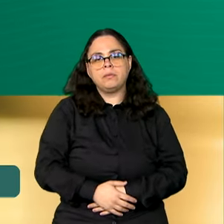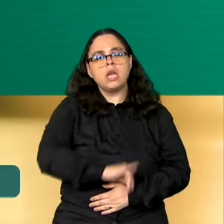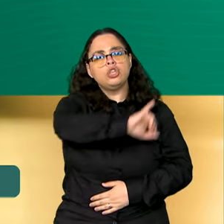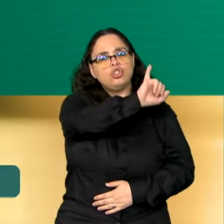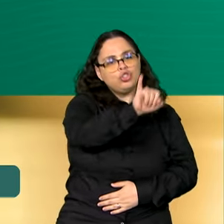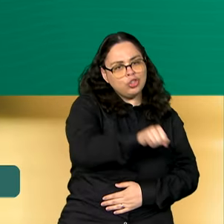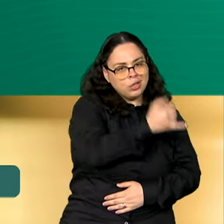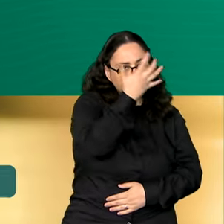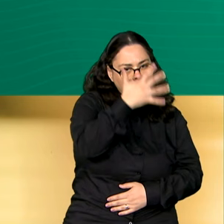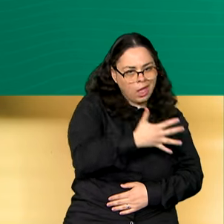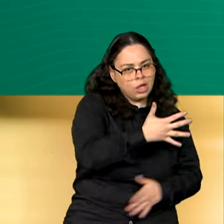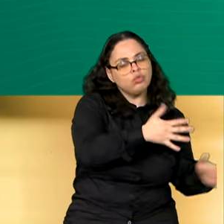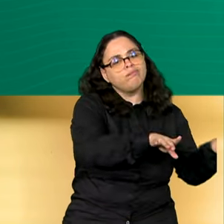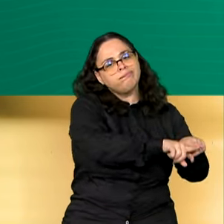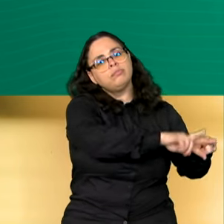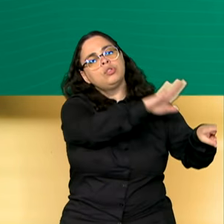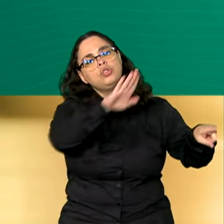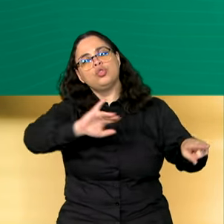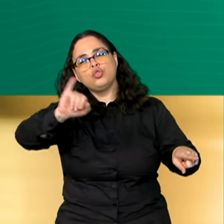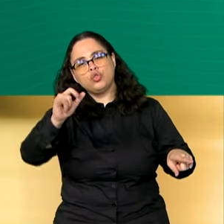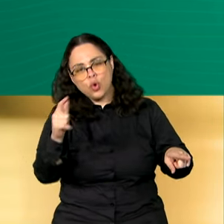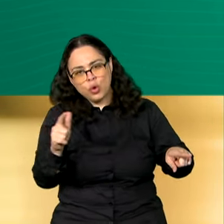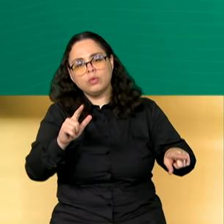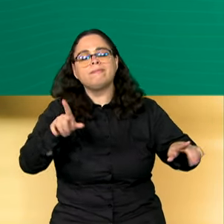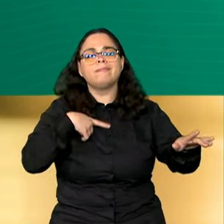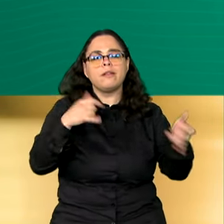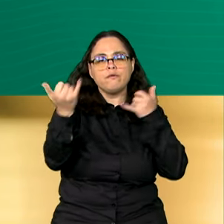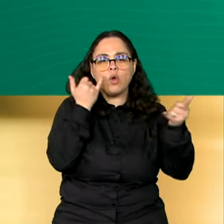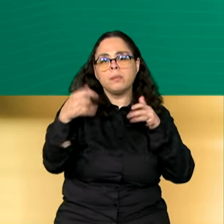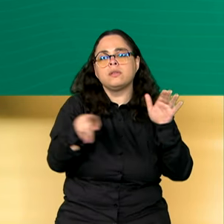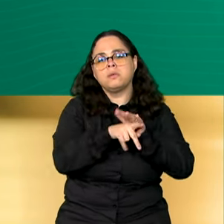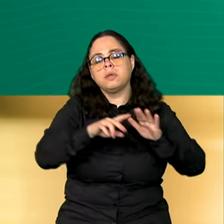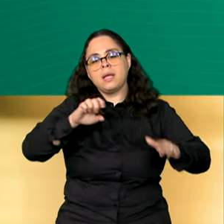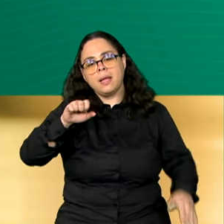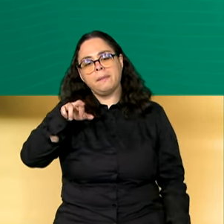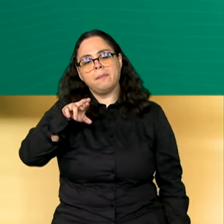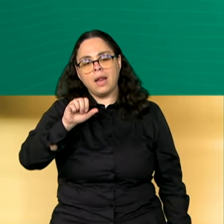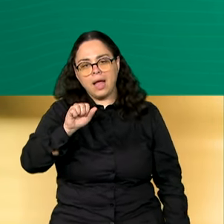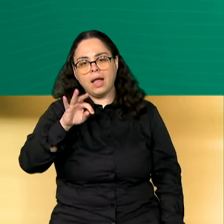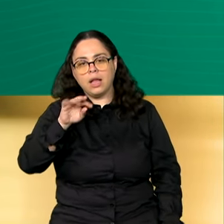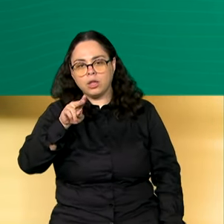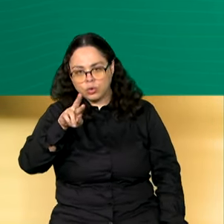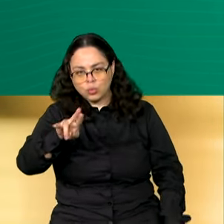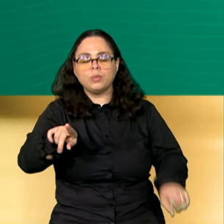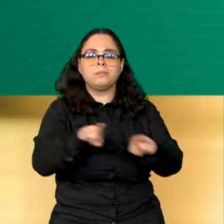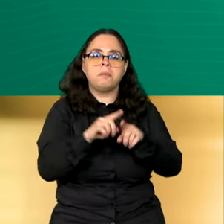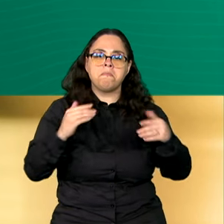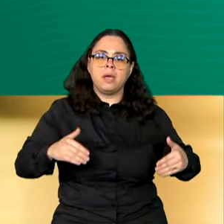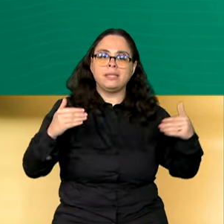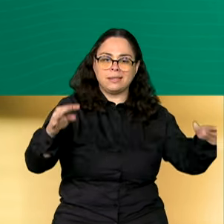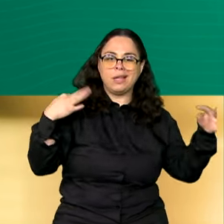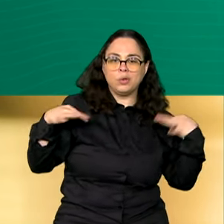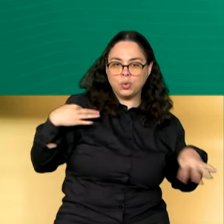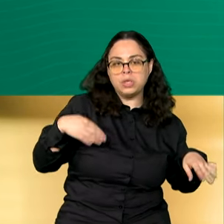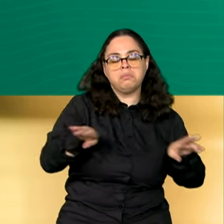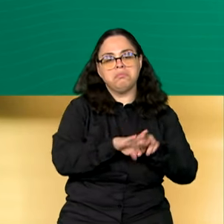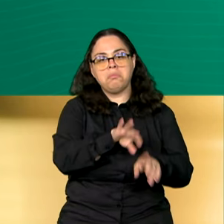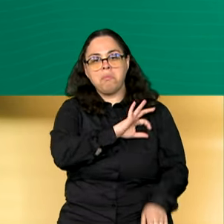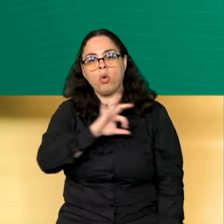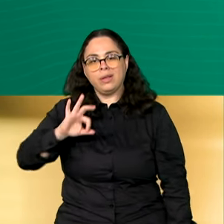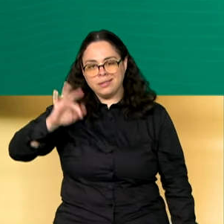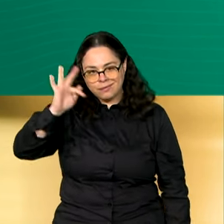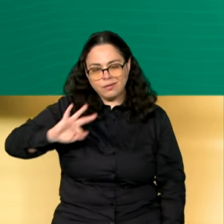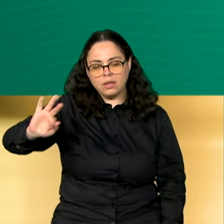2024, segundo dados do Ministério do Turismo, da Embratur e da Polícia Federal, mais de 4 milhões de